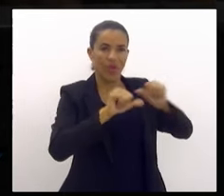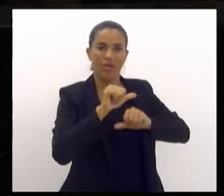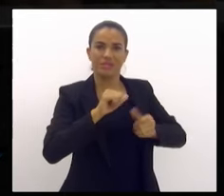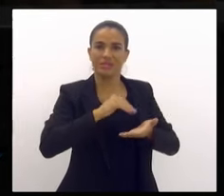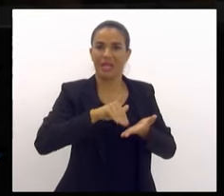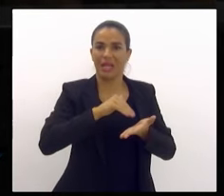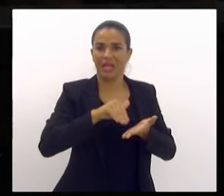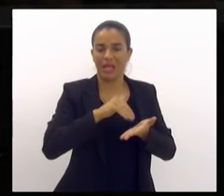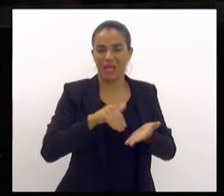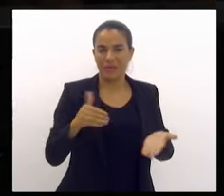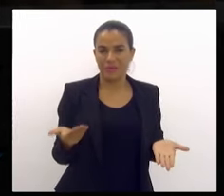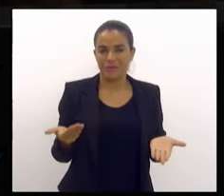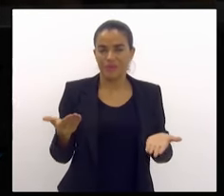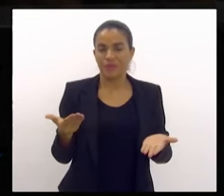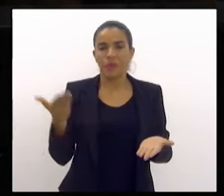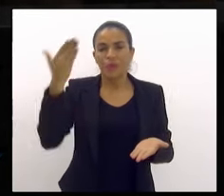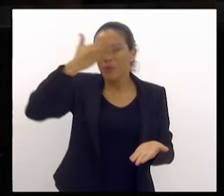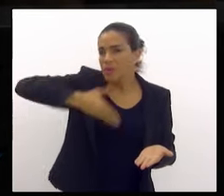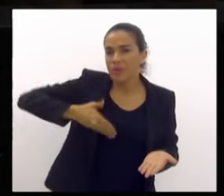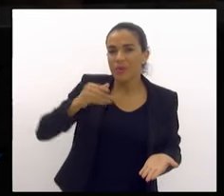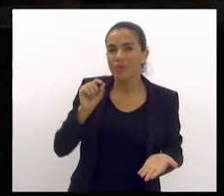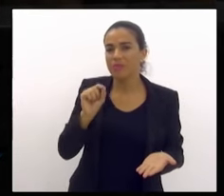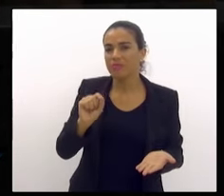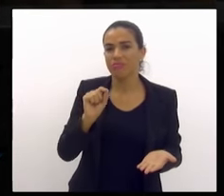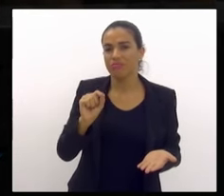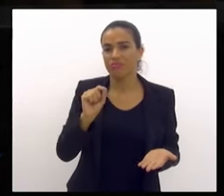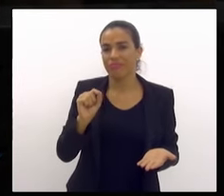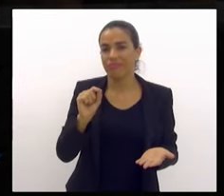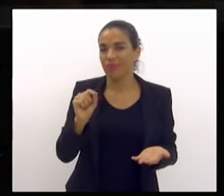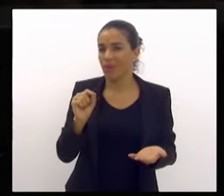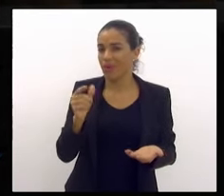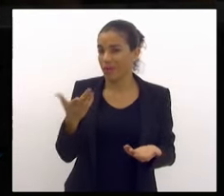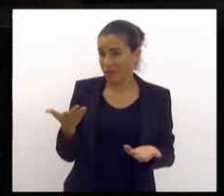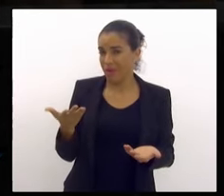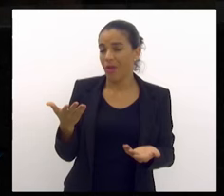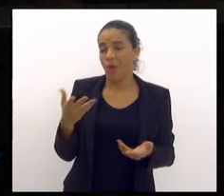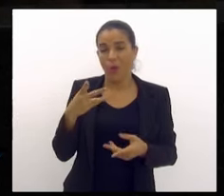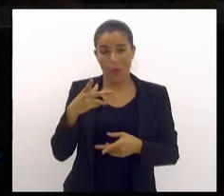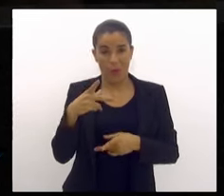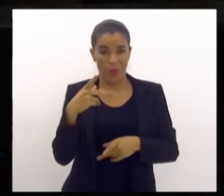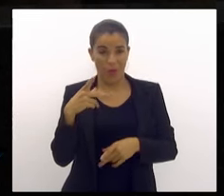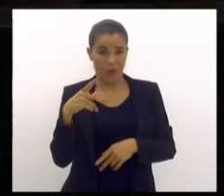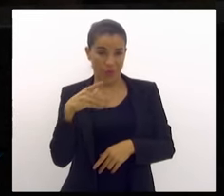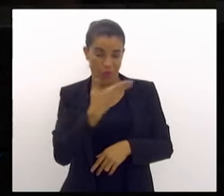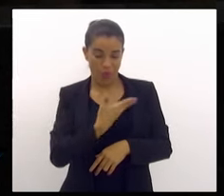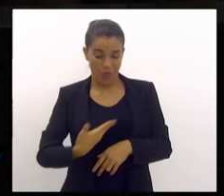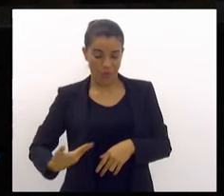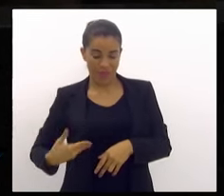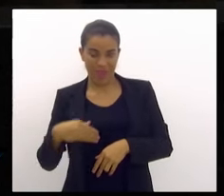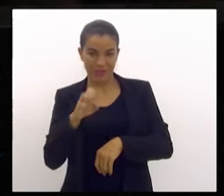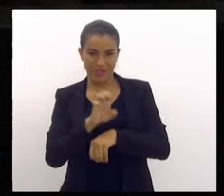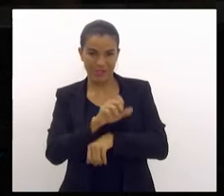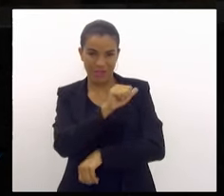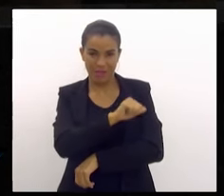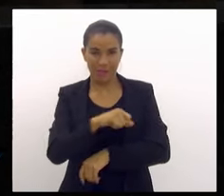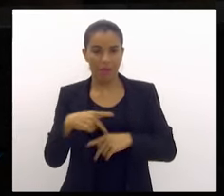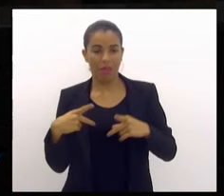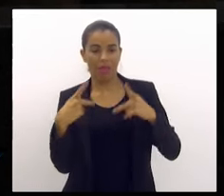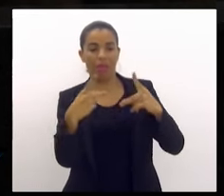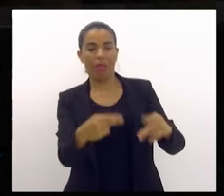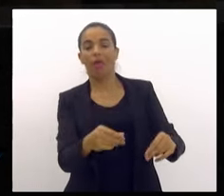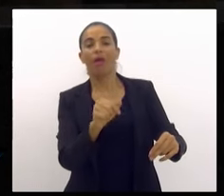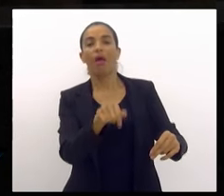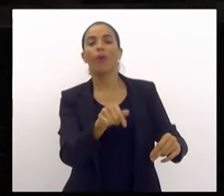secretários. o que mostra que o grande presente de Natal que o governador podia ganhar era uma bússola.